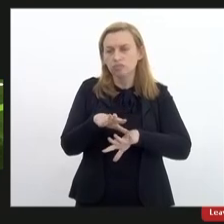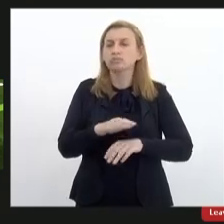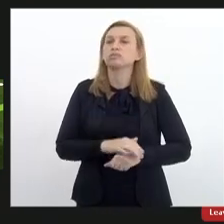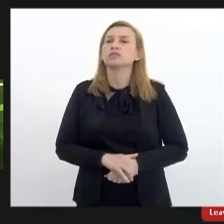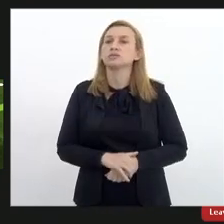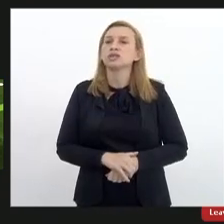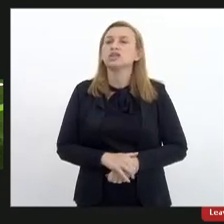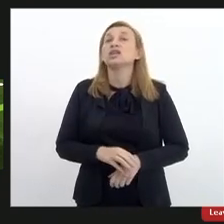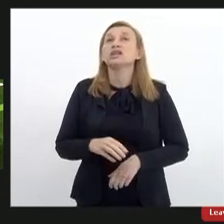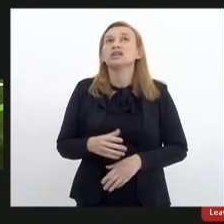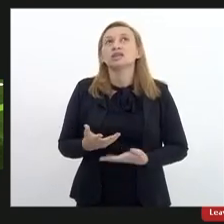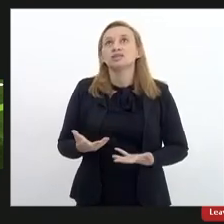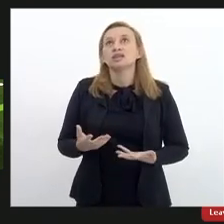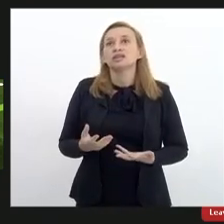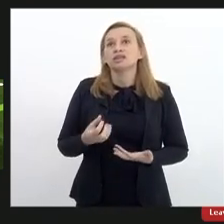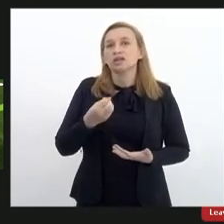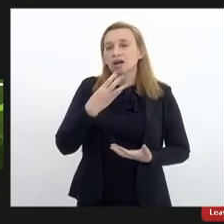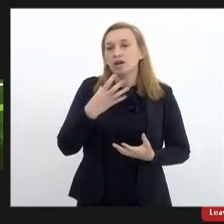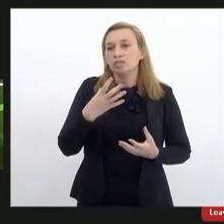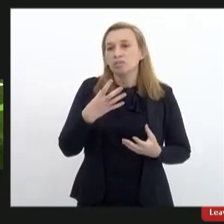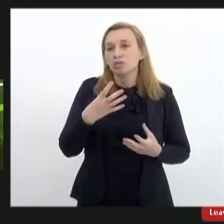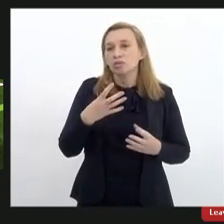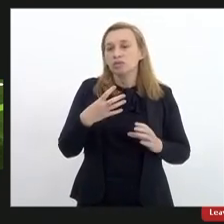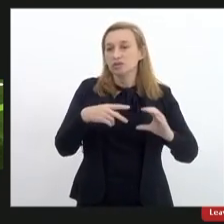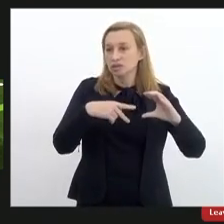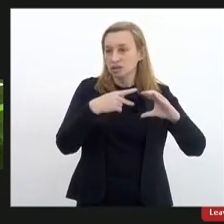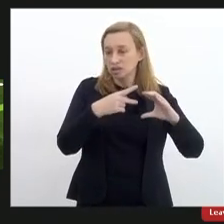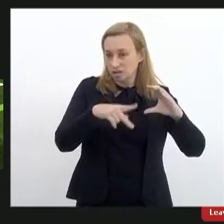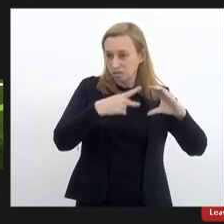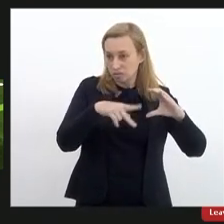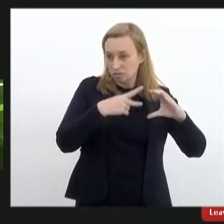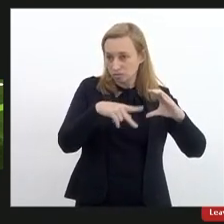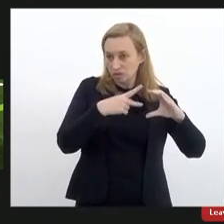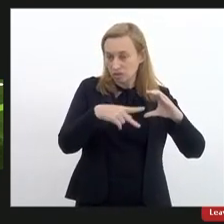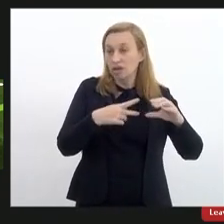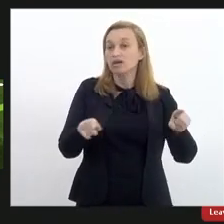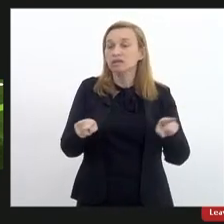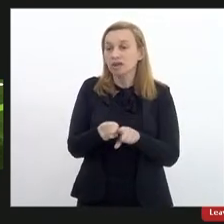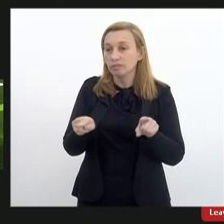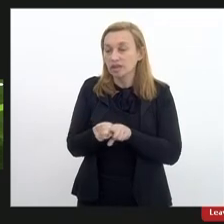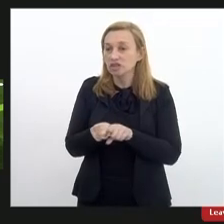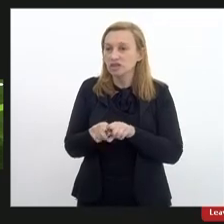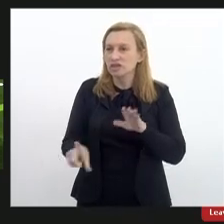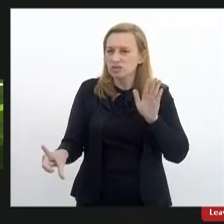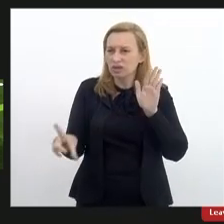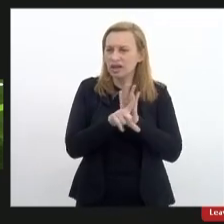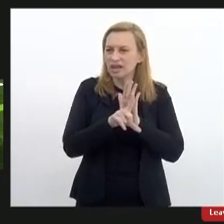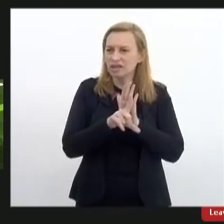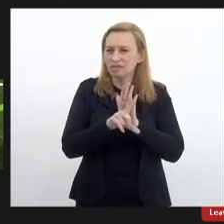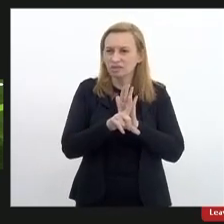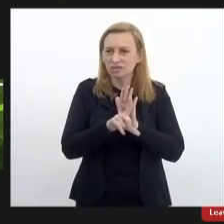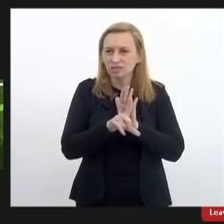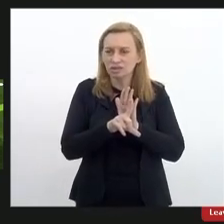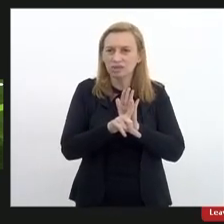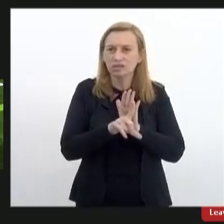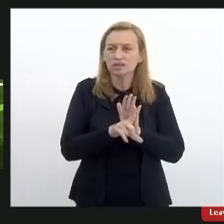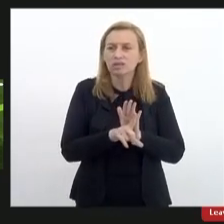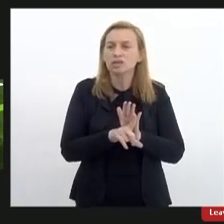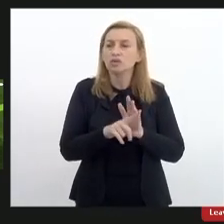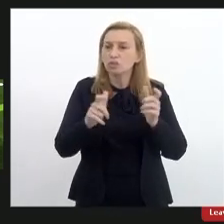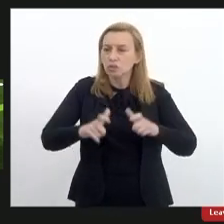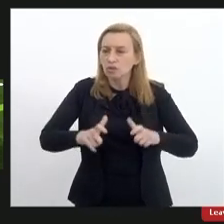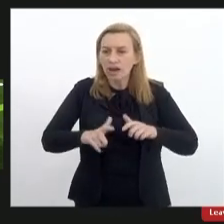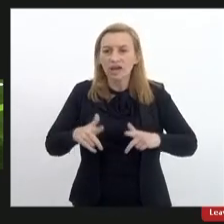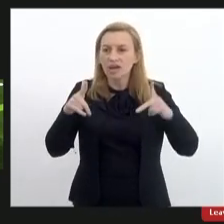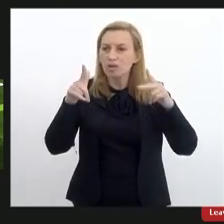quem dera que as câmaras municipais também tivesse uma legislação que garantisse um espaço